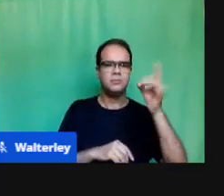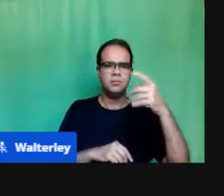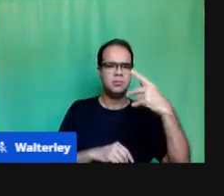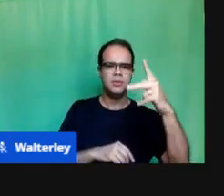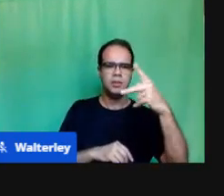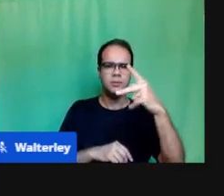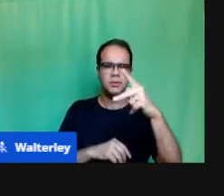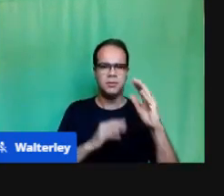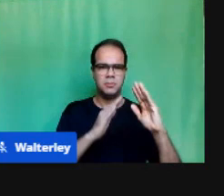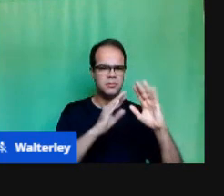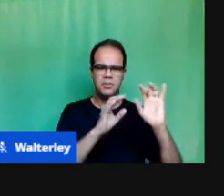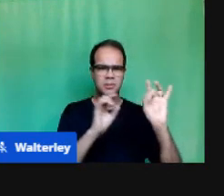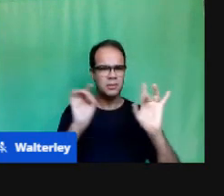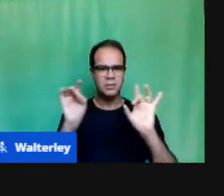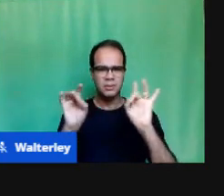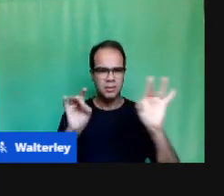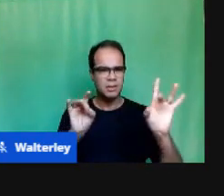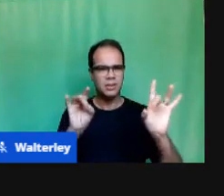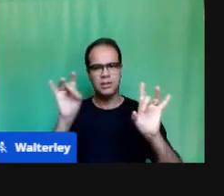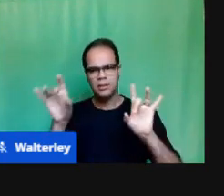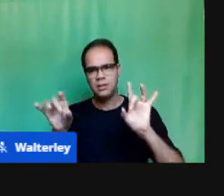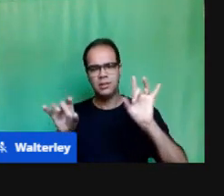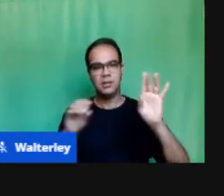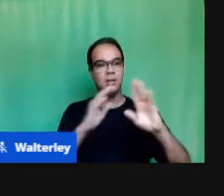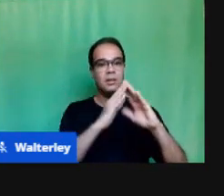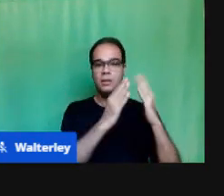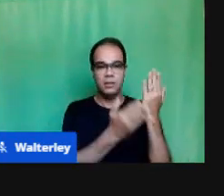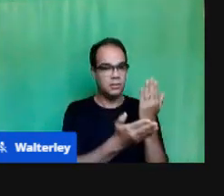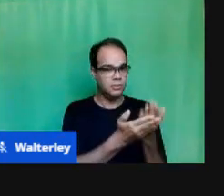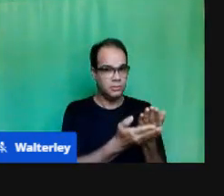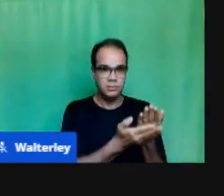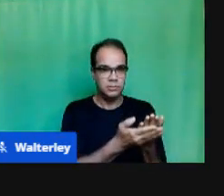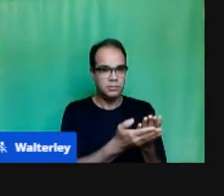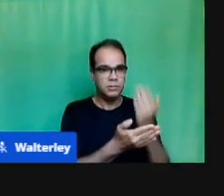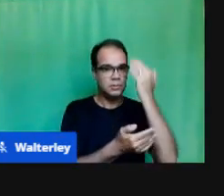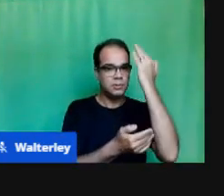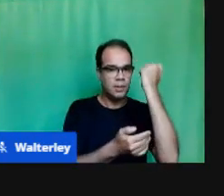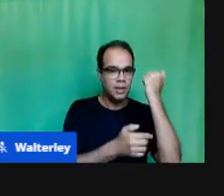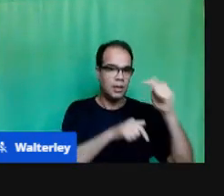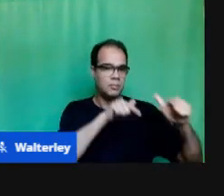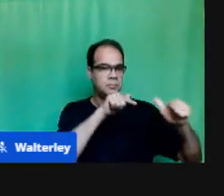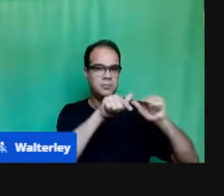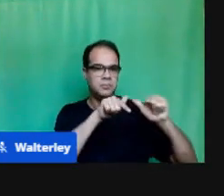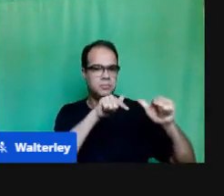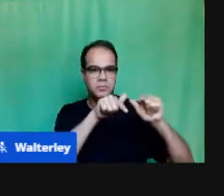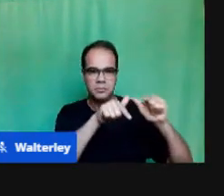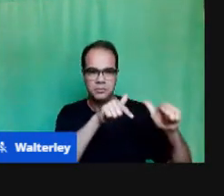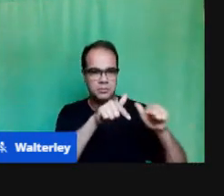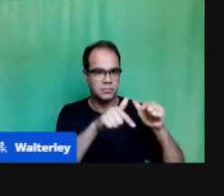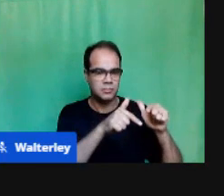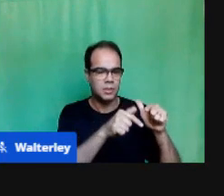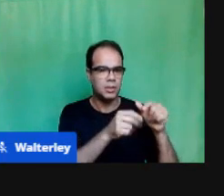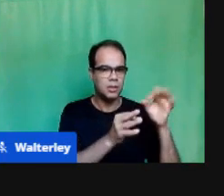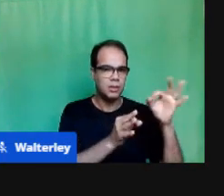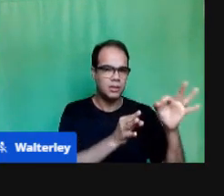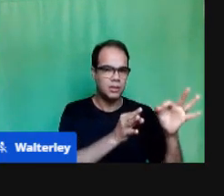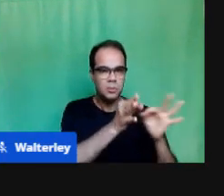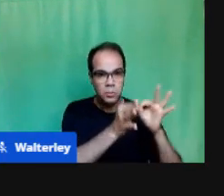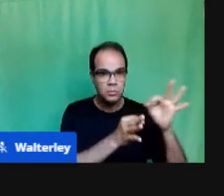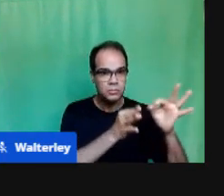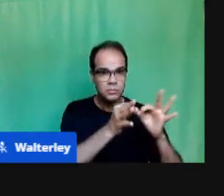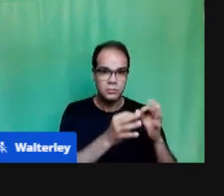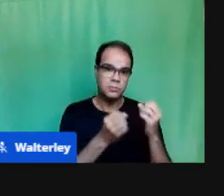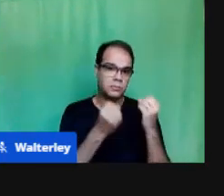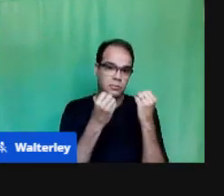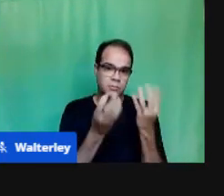realidade, atender a sua comunidade da melhor forma possível e ao que nós temos feito lá na nossa escola. Nós não